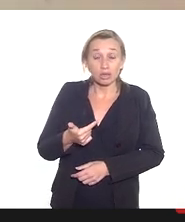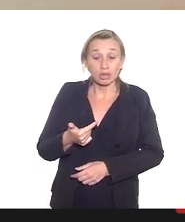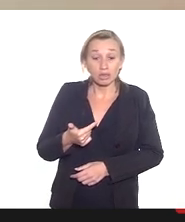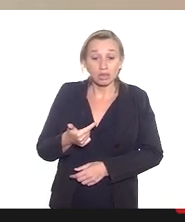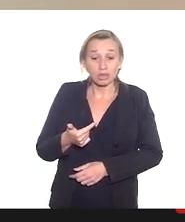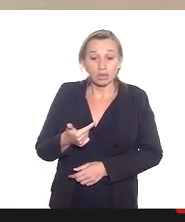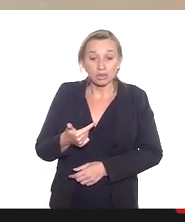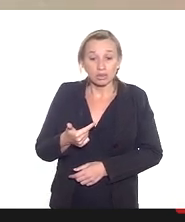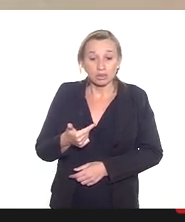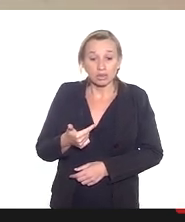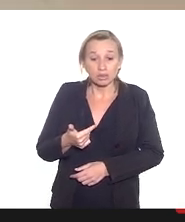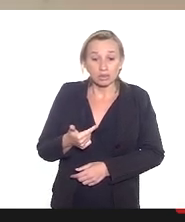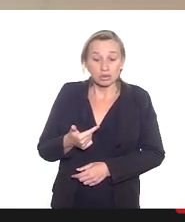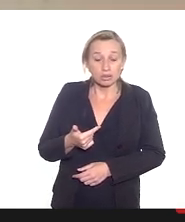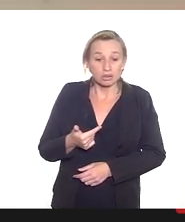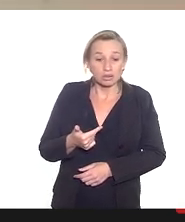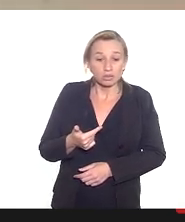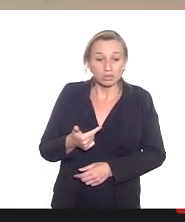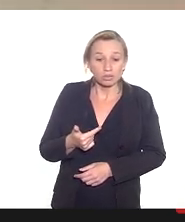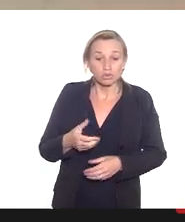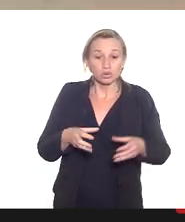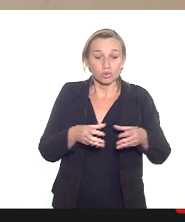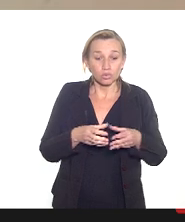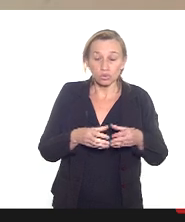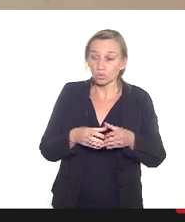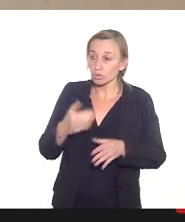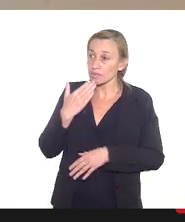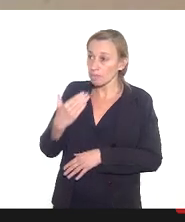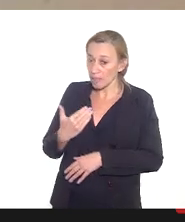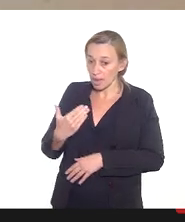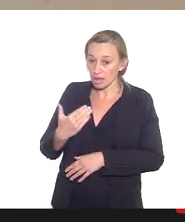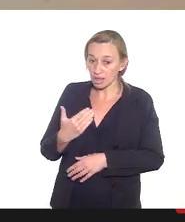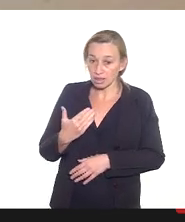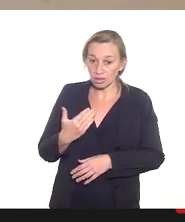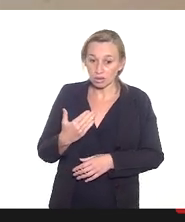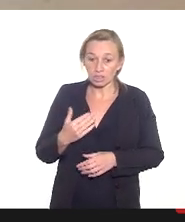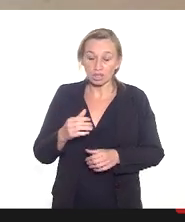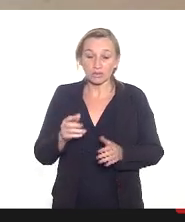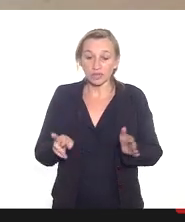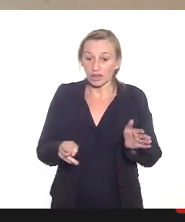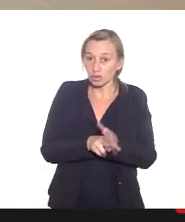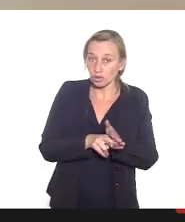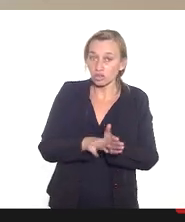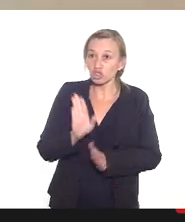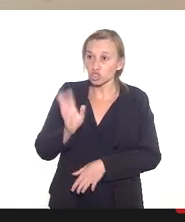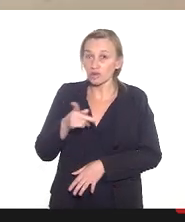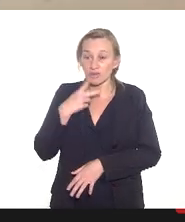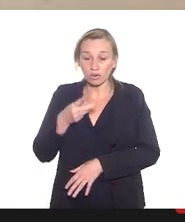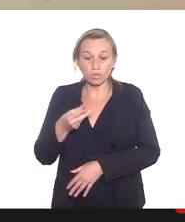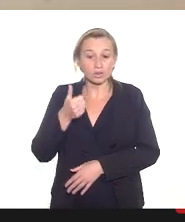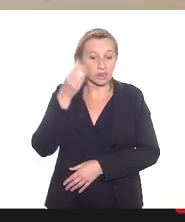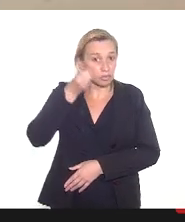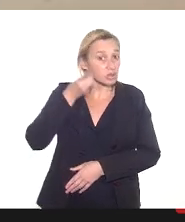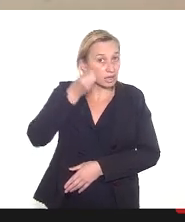parte na segunda demanda que a senhora nos solicita a partir da resolução que a senhora já citou deputada